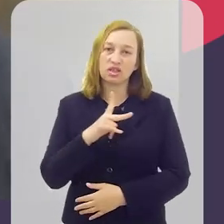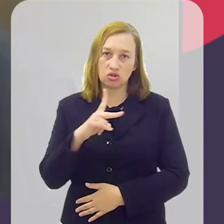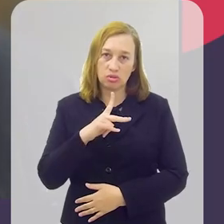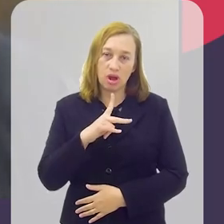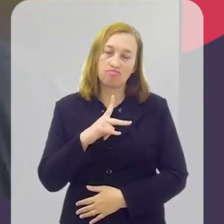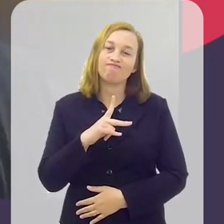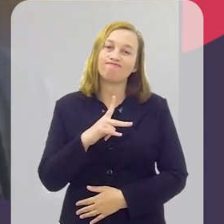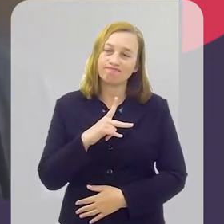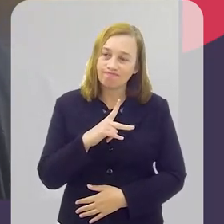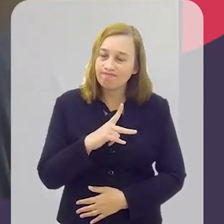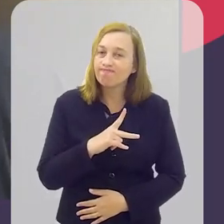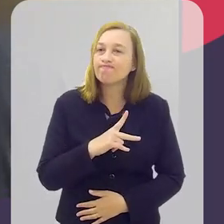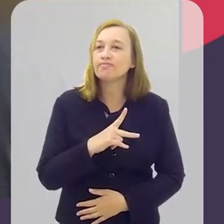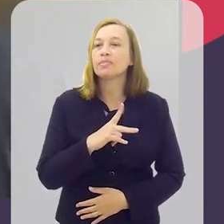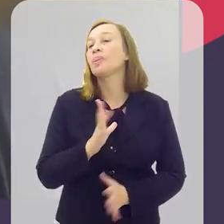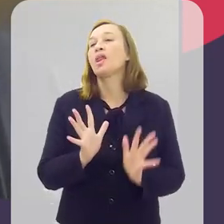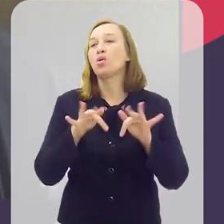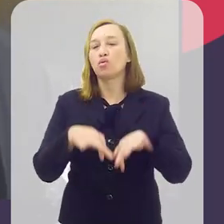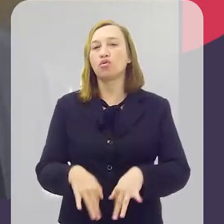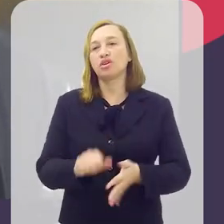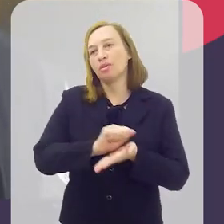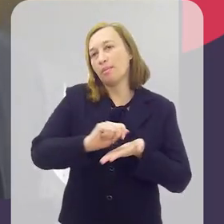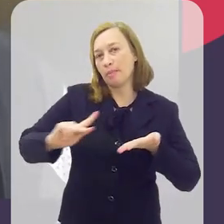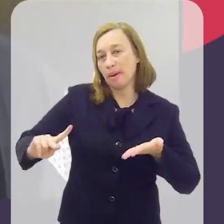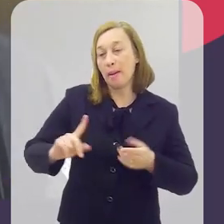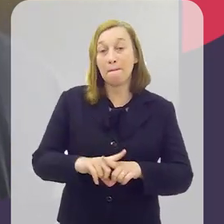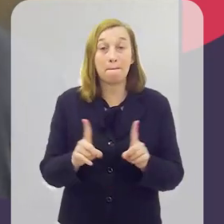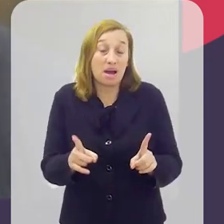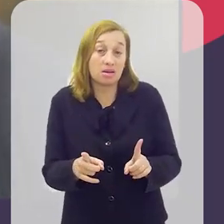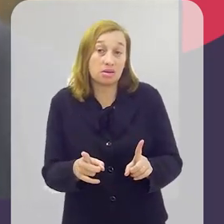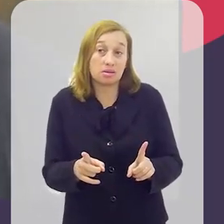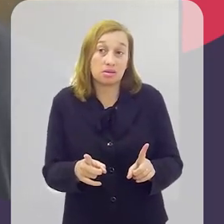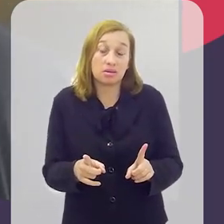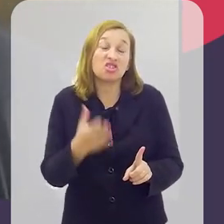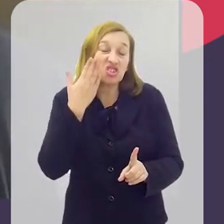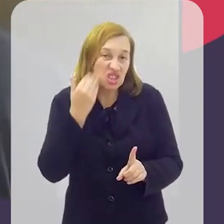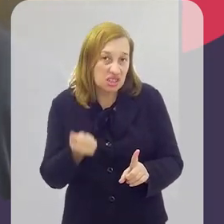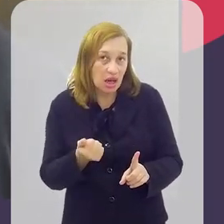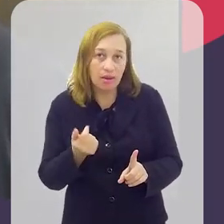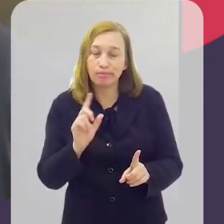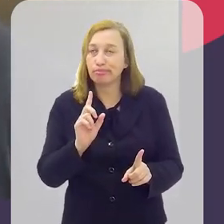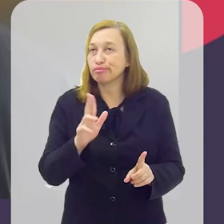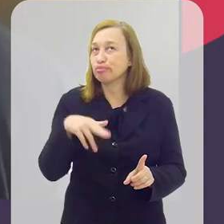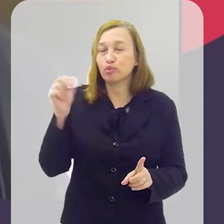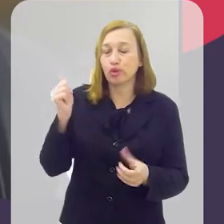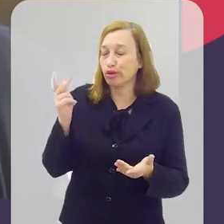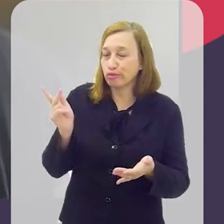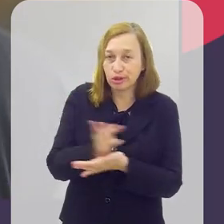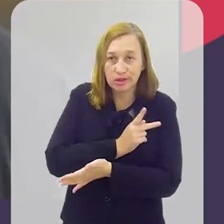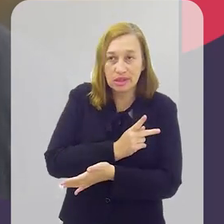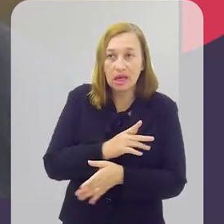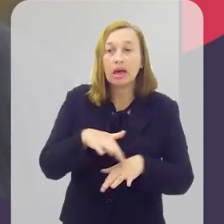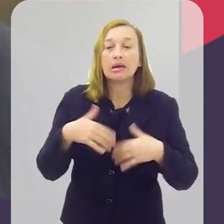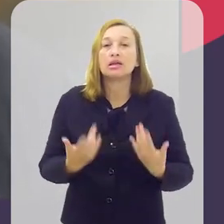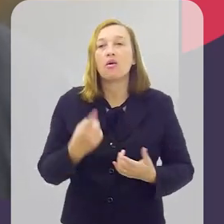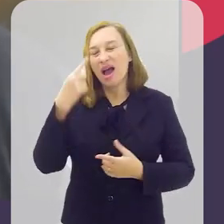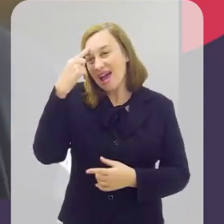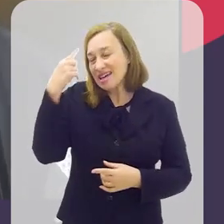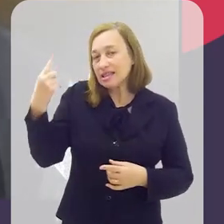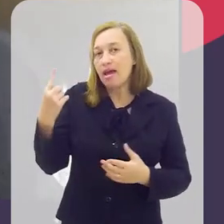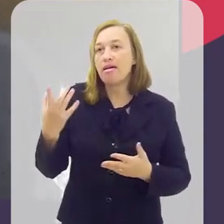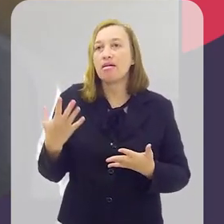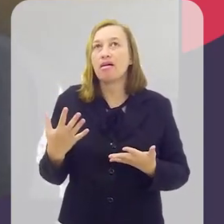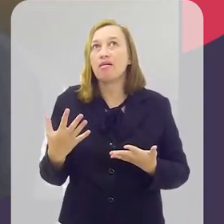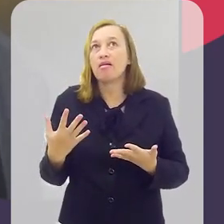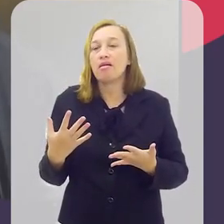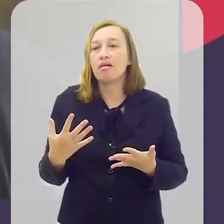minha seria o fim dos aplicativos. Mas, como a gente sabe que isso não vai acontecer, a ideia, de alguma